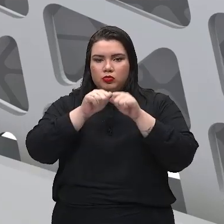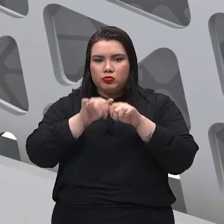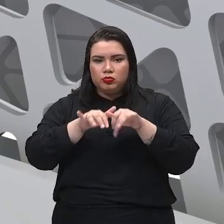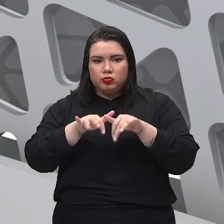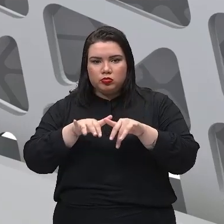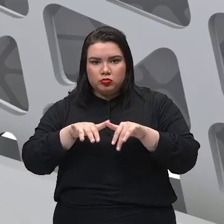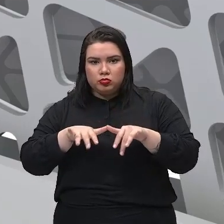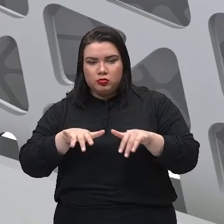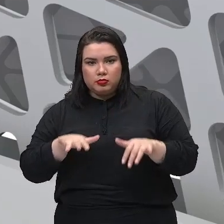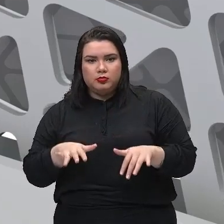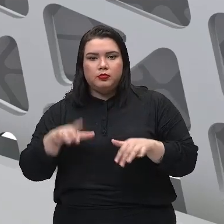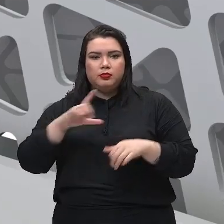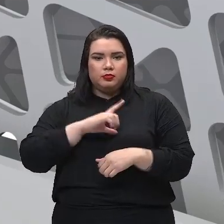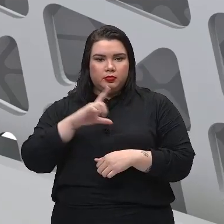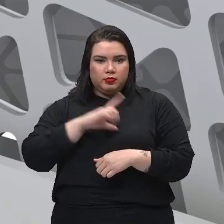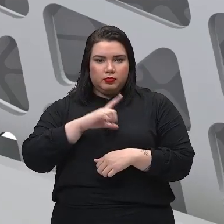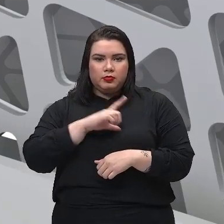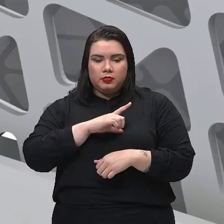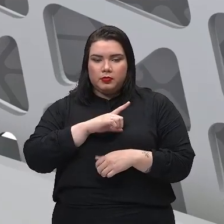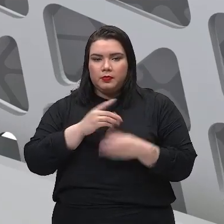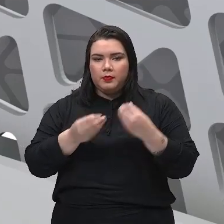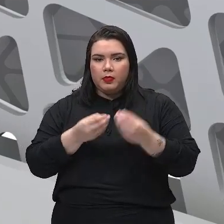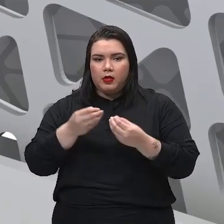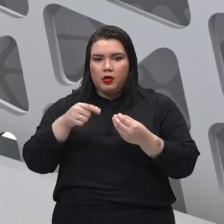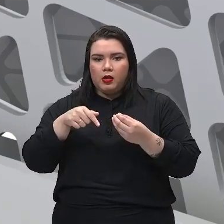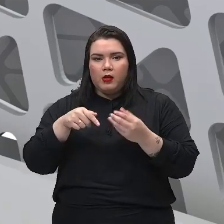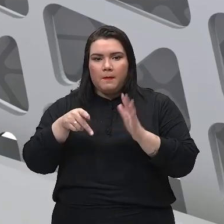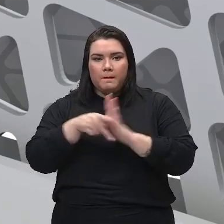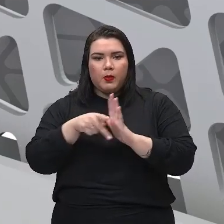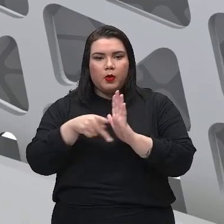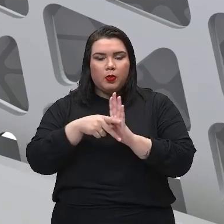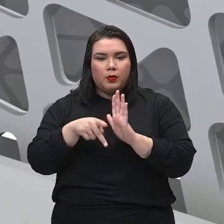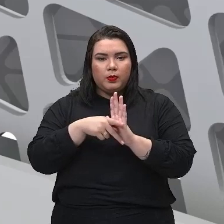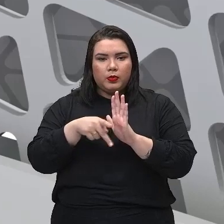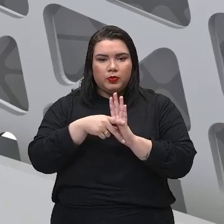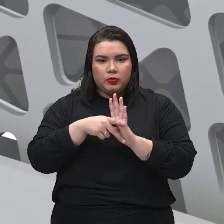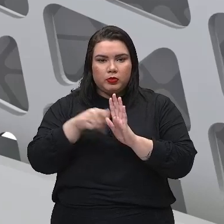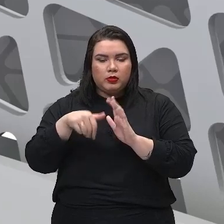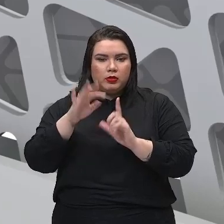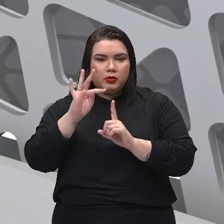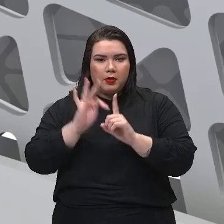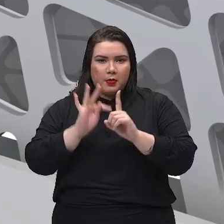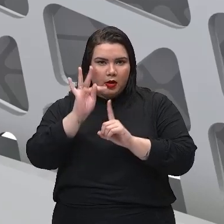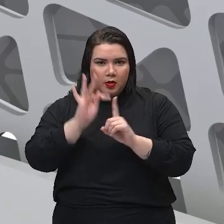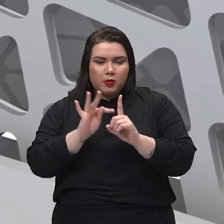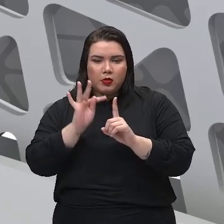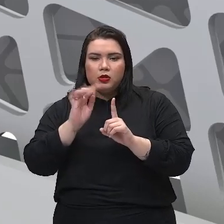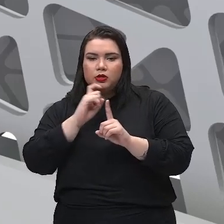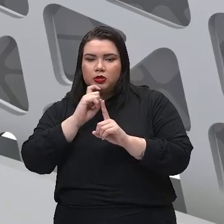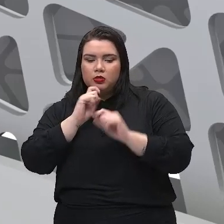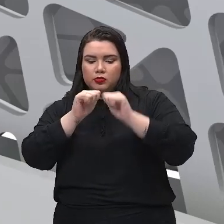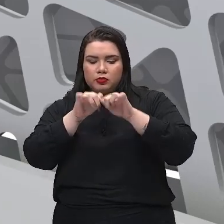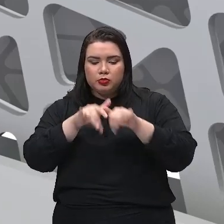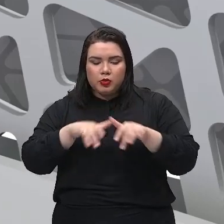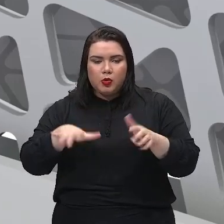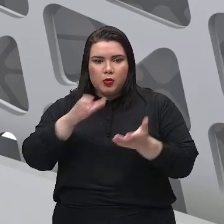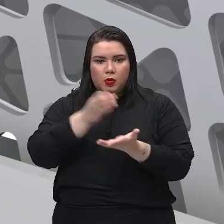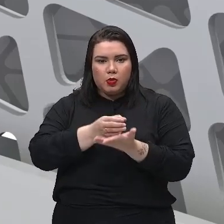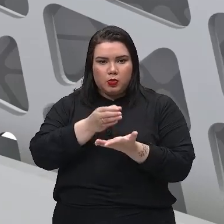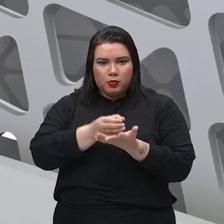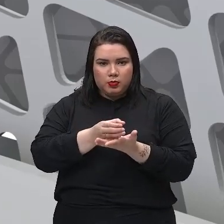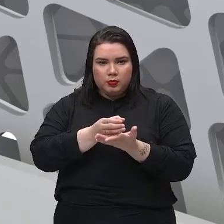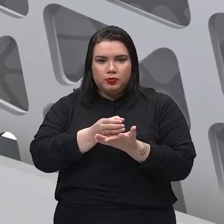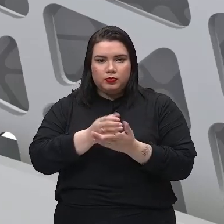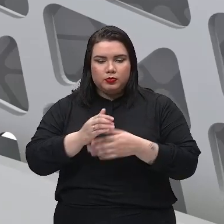a transferir aquela temperatura fria, né? Para todo o restante do líquido e